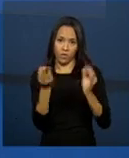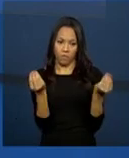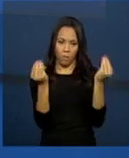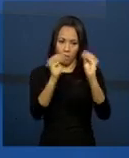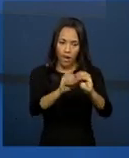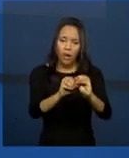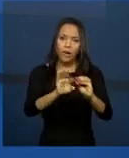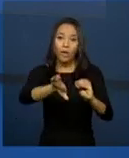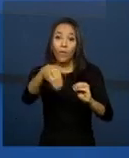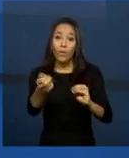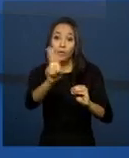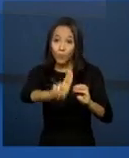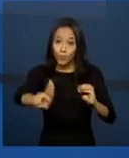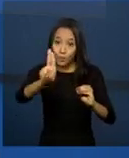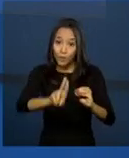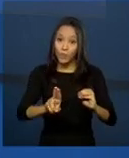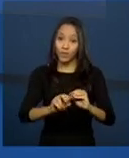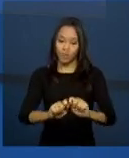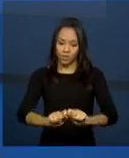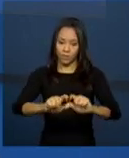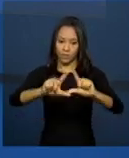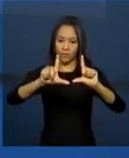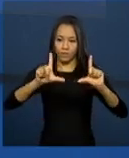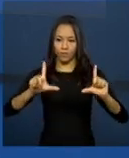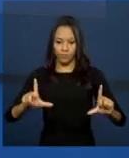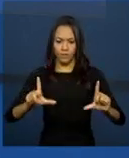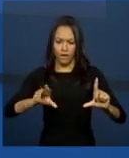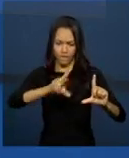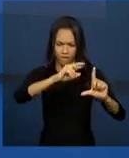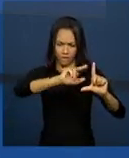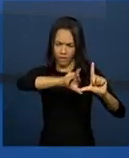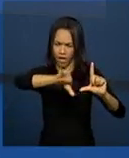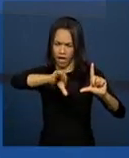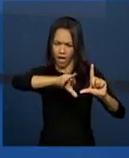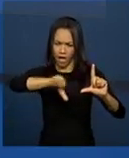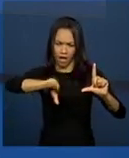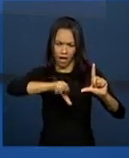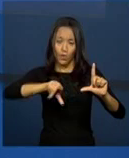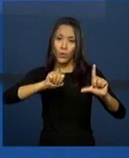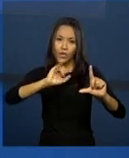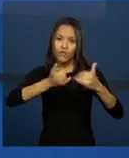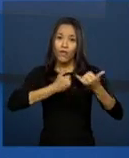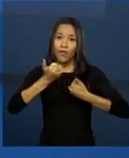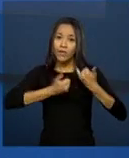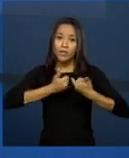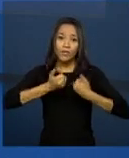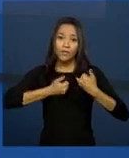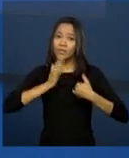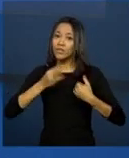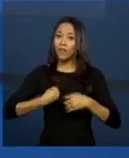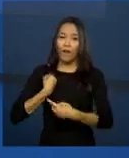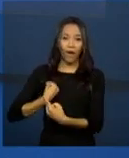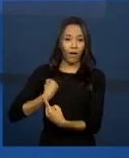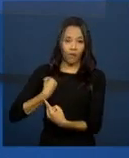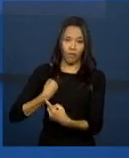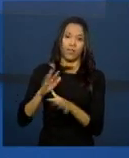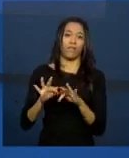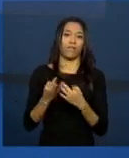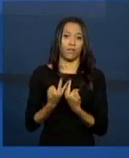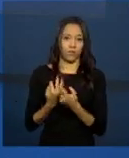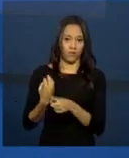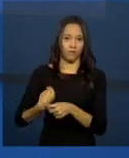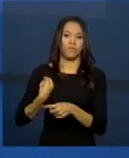ao utilizar o prontuário eletrônico, ela vai ter acesso a um conjunto de informações que nós já temos sobre aquela família. Então, eu